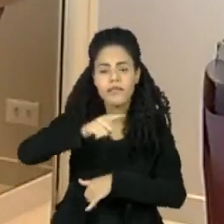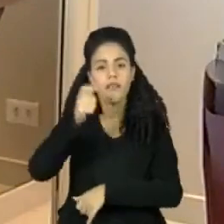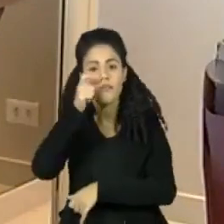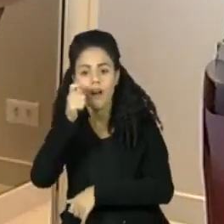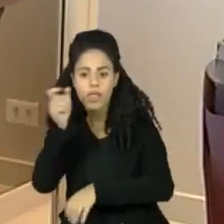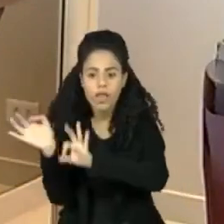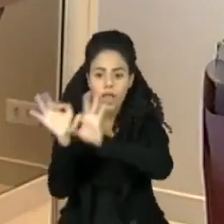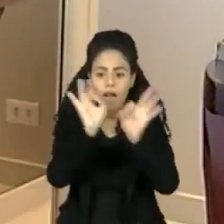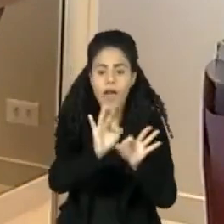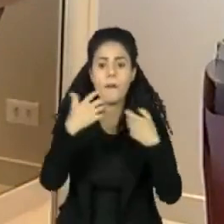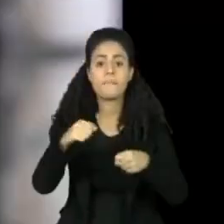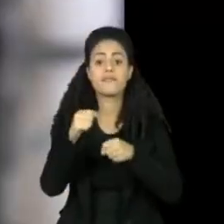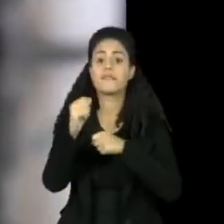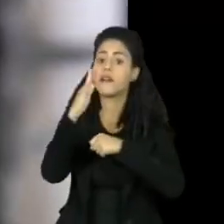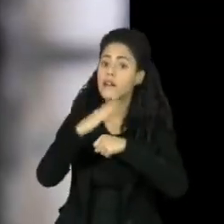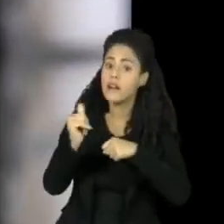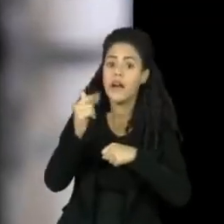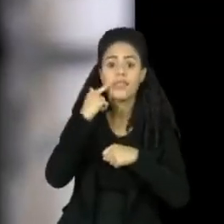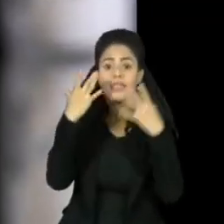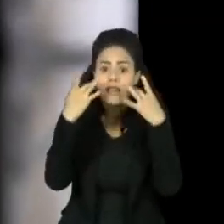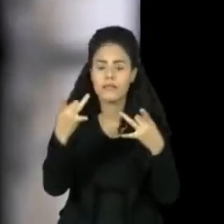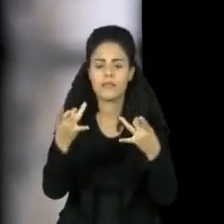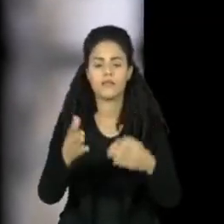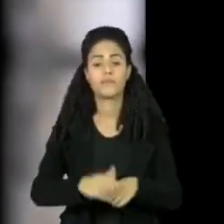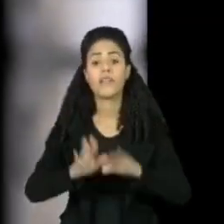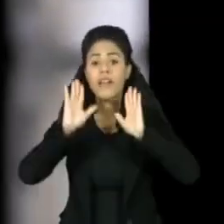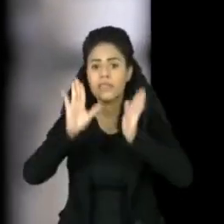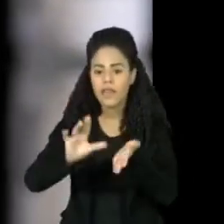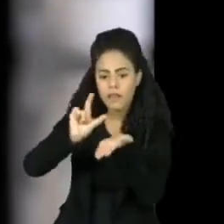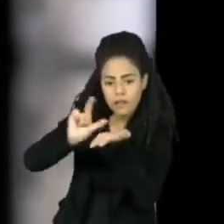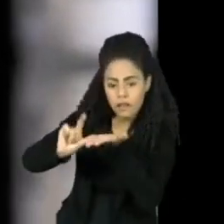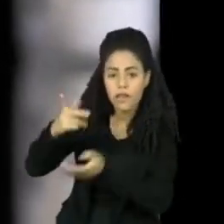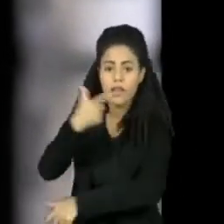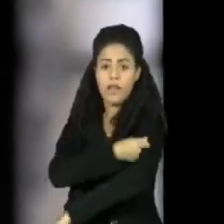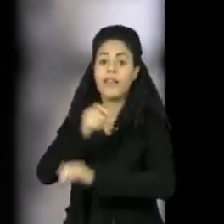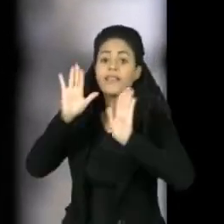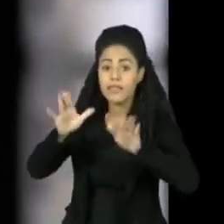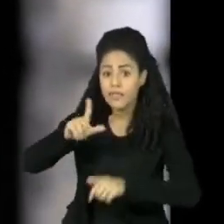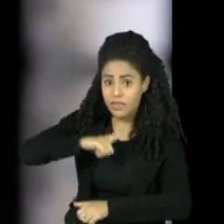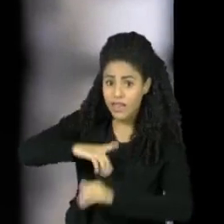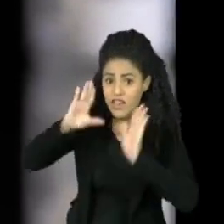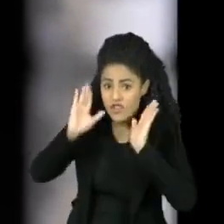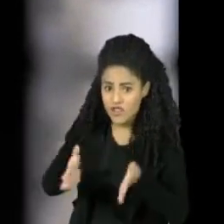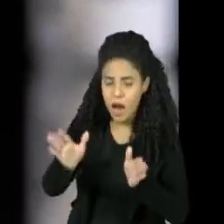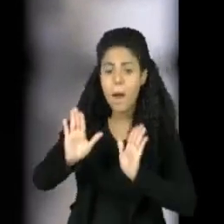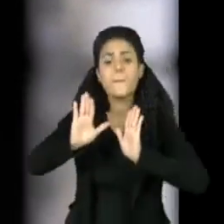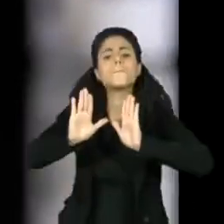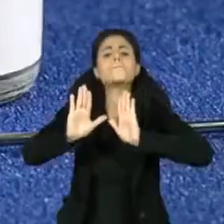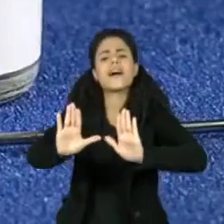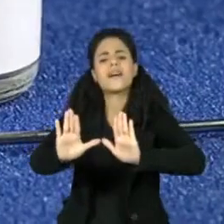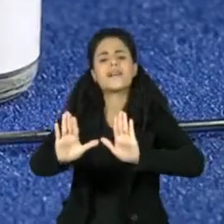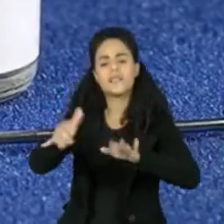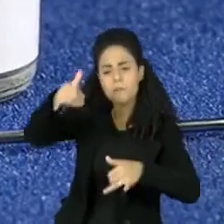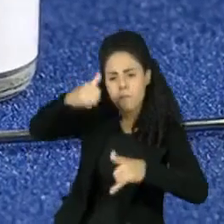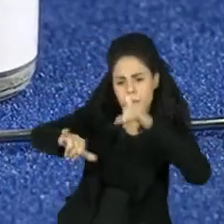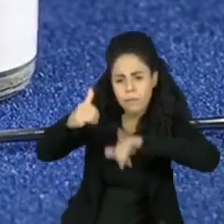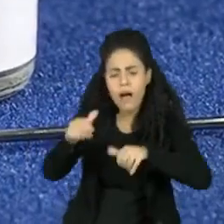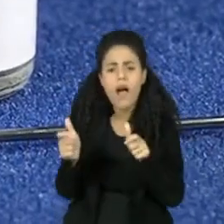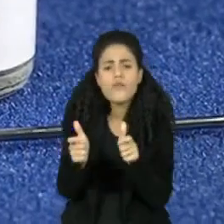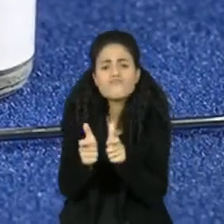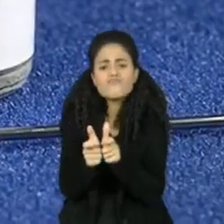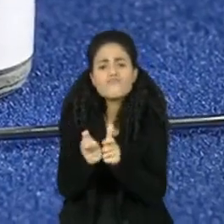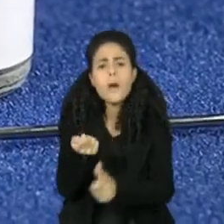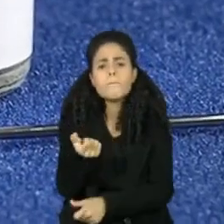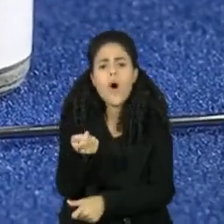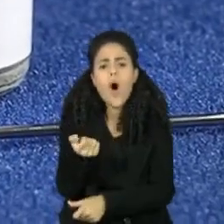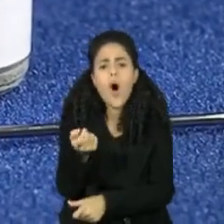geral no sentido de cuidados. Já existem vacinas para combater a disseminação da monkeypox, mas a produção ainda é pequena e